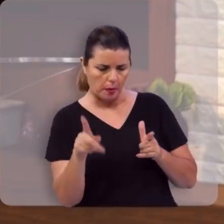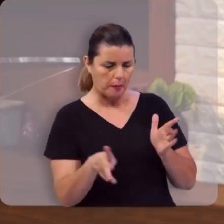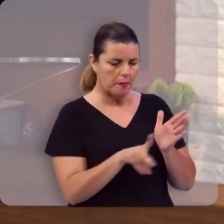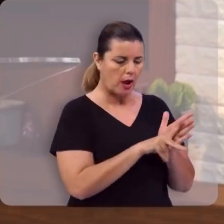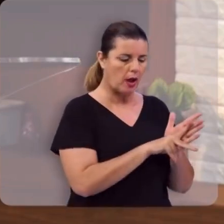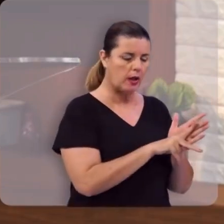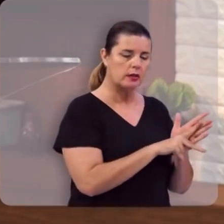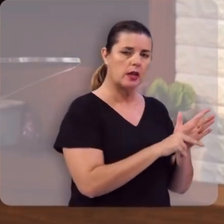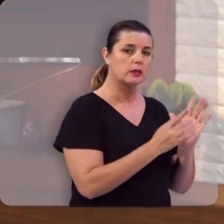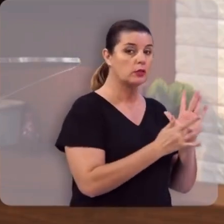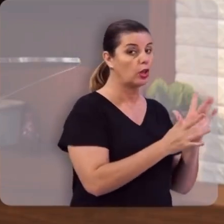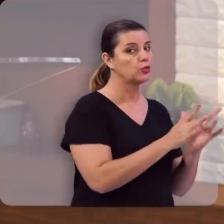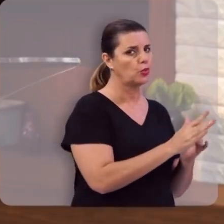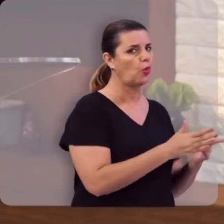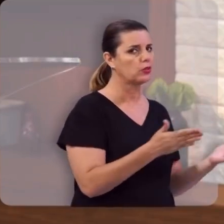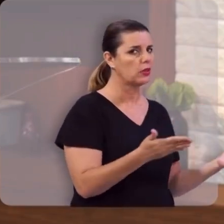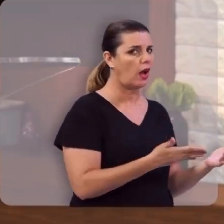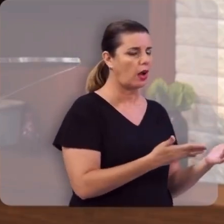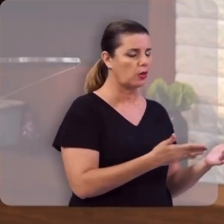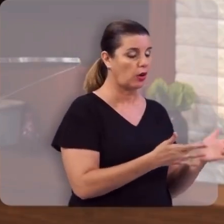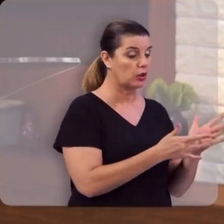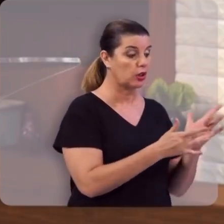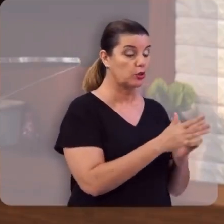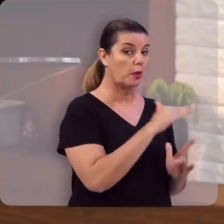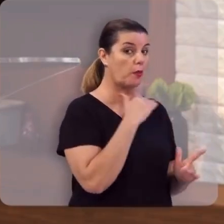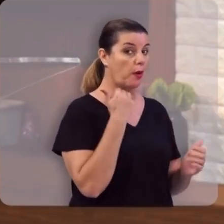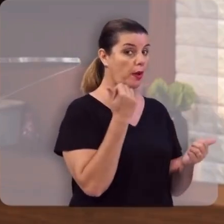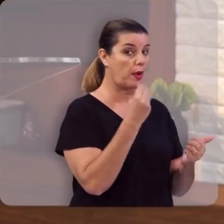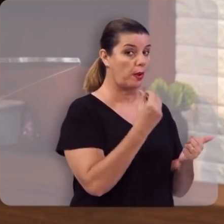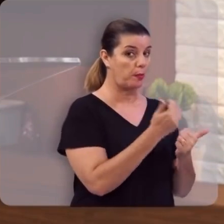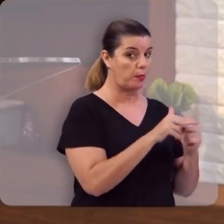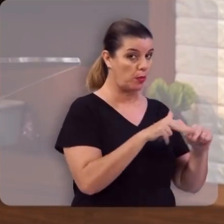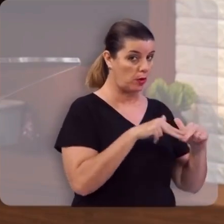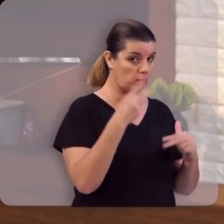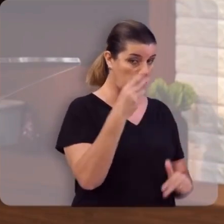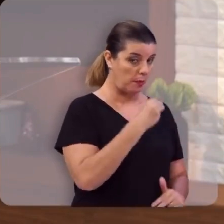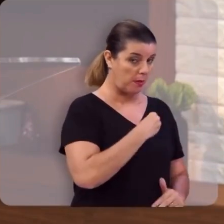conta do seu filho. Ele morreu pelos seus pecados.